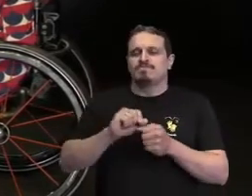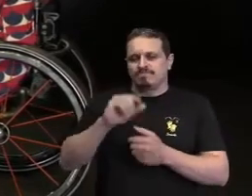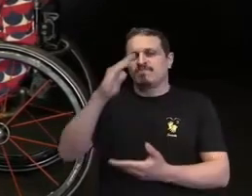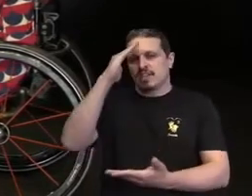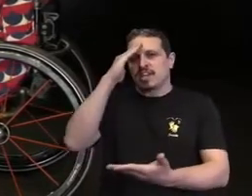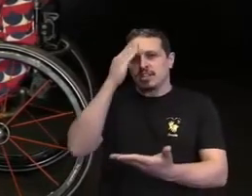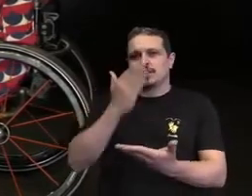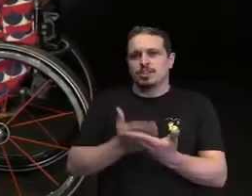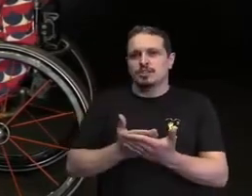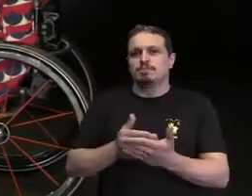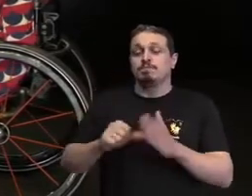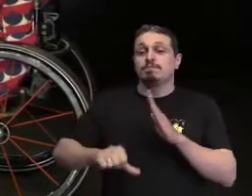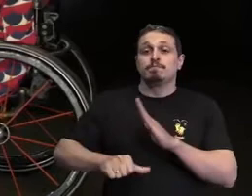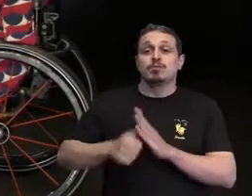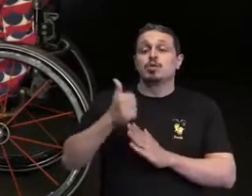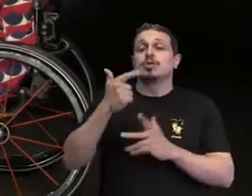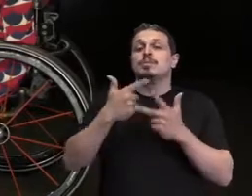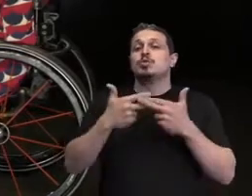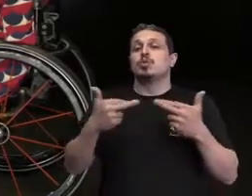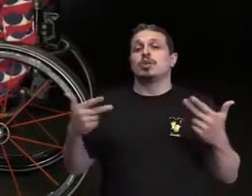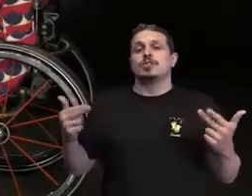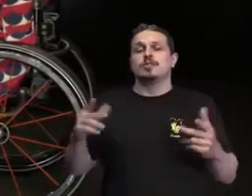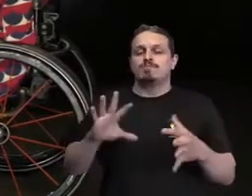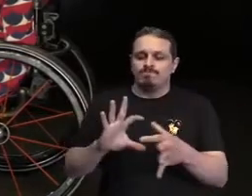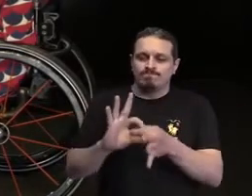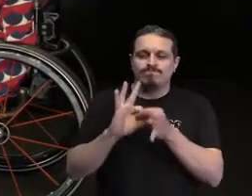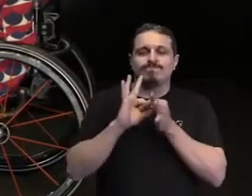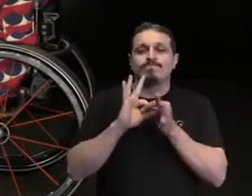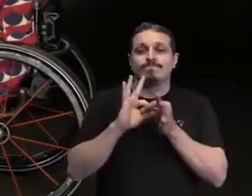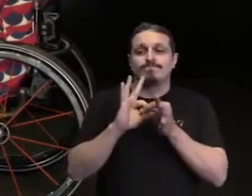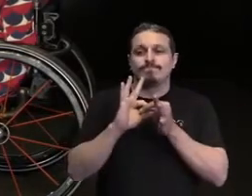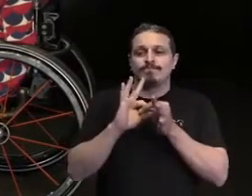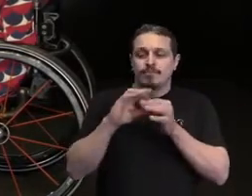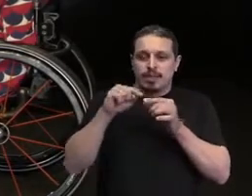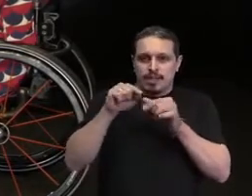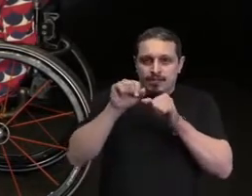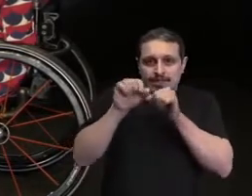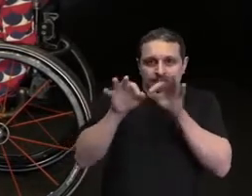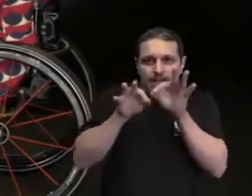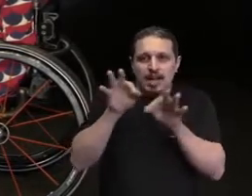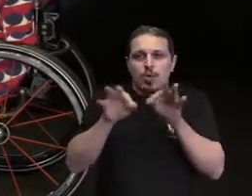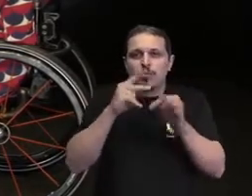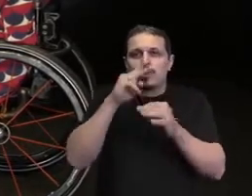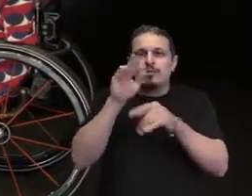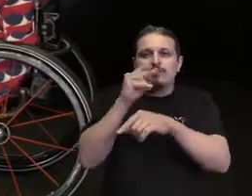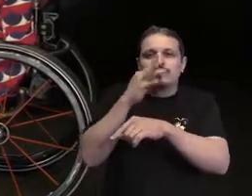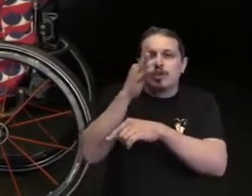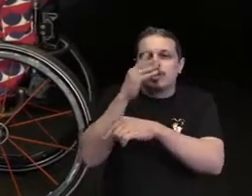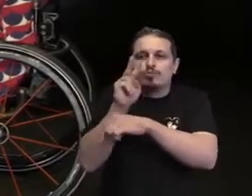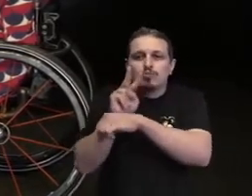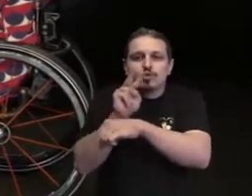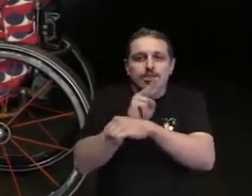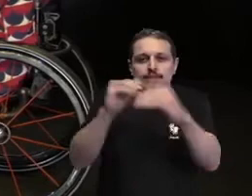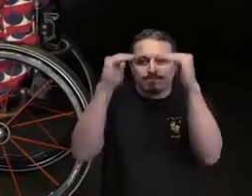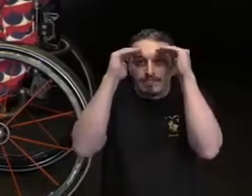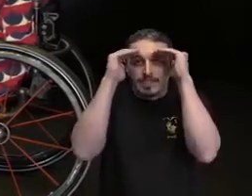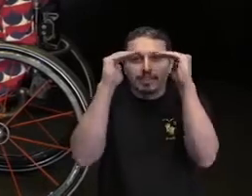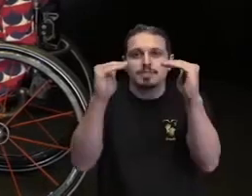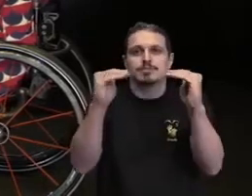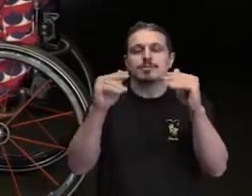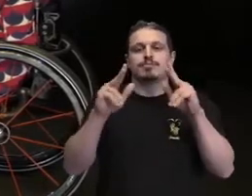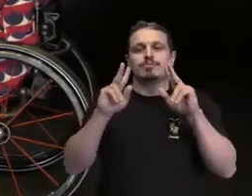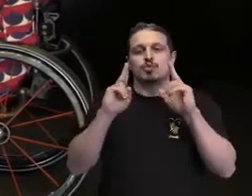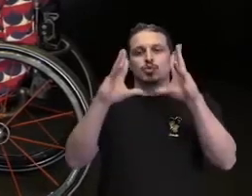melhores coisas é quando nós nos juntamos para proteger o futuro, elevar a dignidade coletiva e portanto,